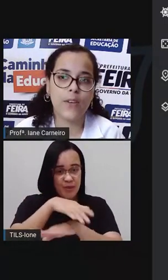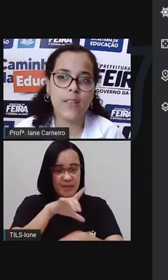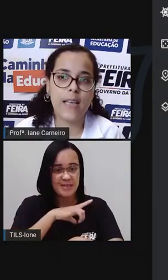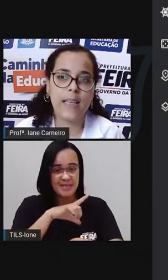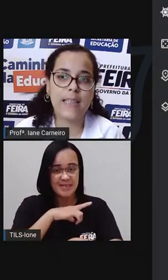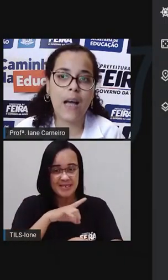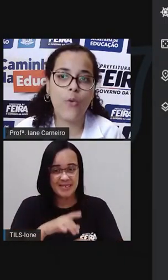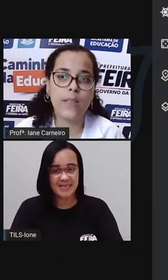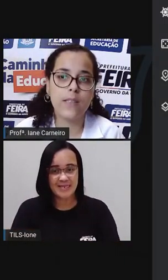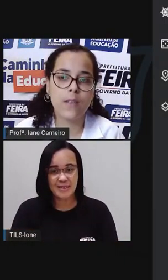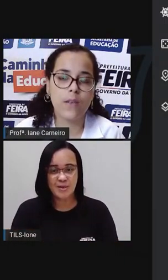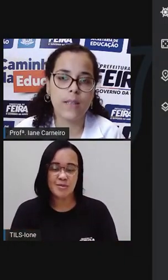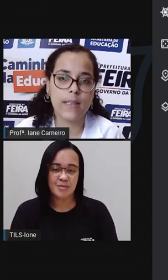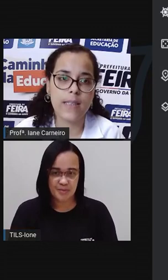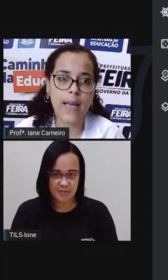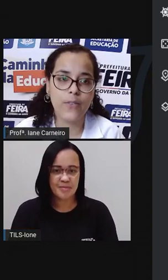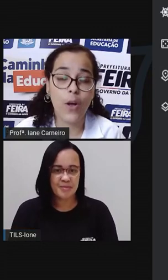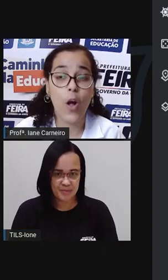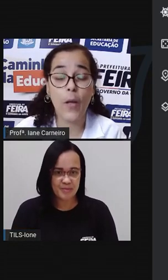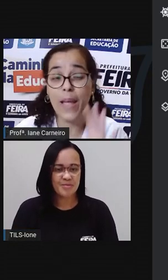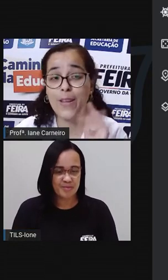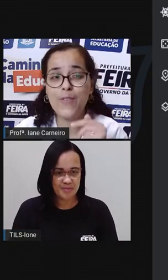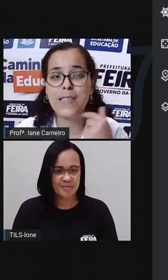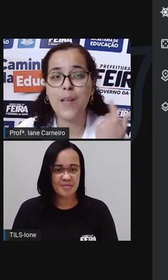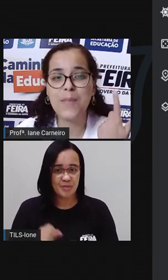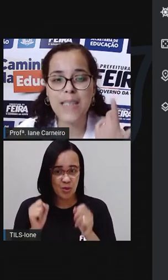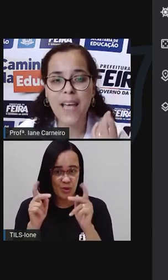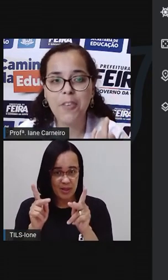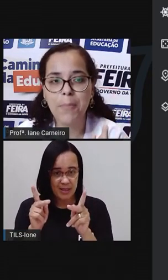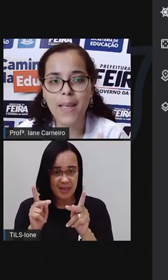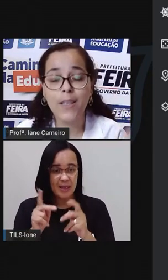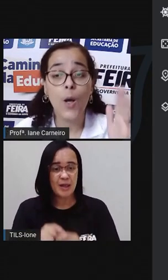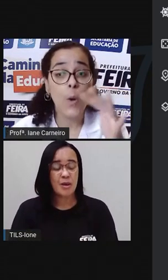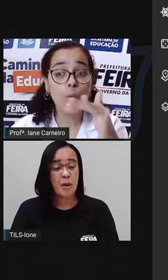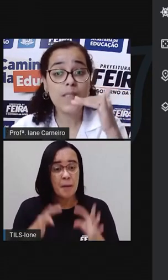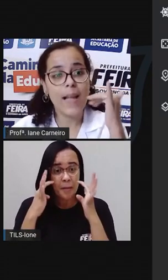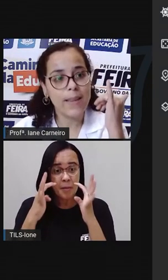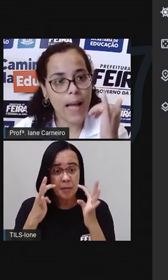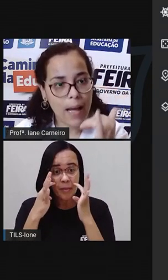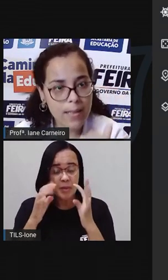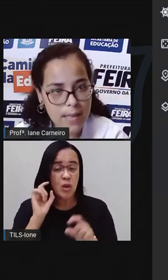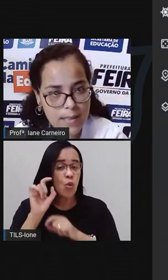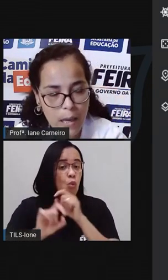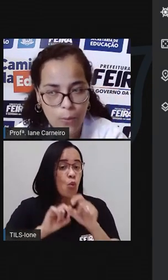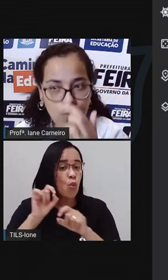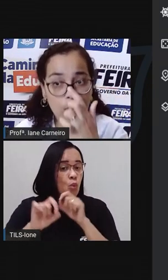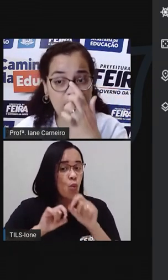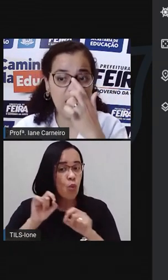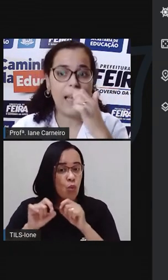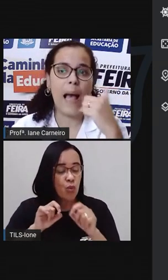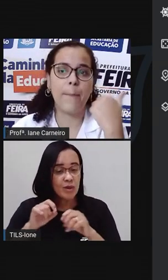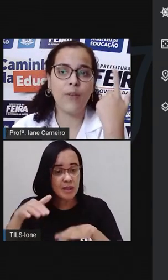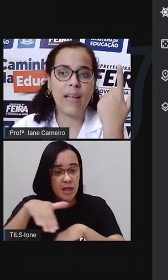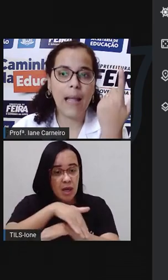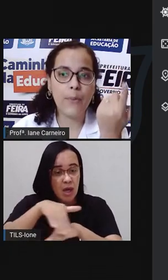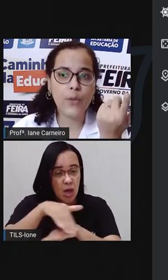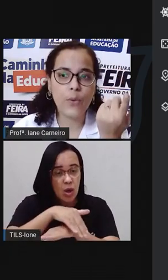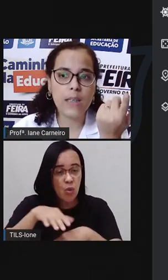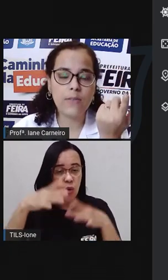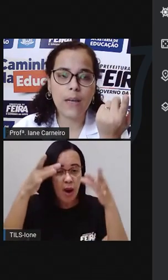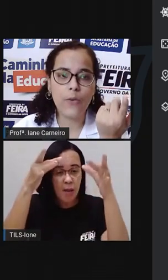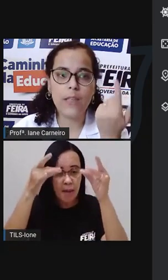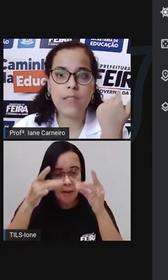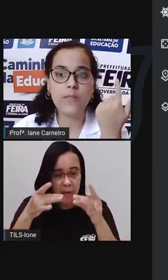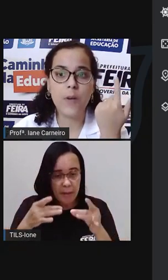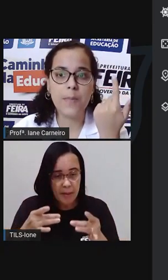Pronto, E aqui tá a rua da escola, certo? Eu quero que vocês observem bem os detalhes dessa rua. A Pró vai lá pro